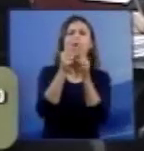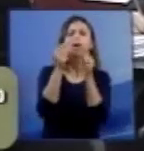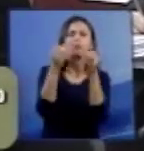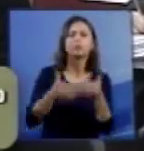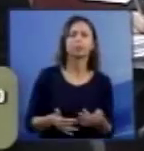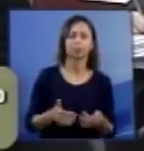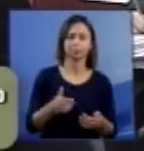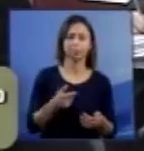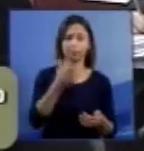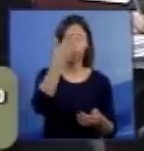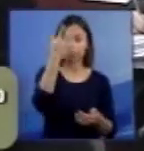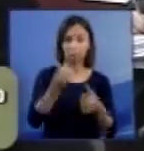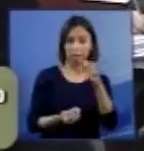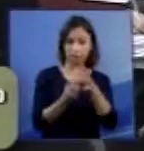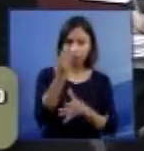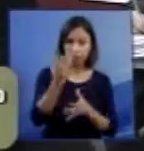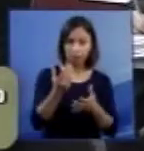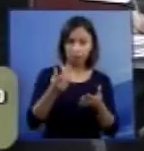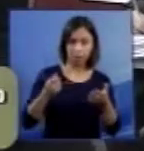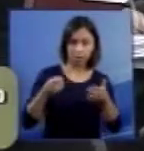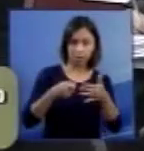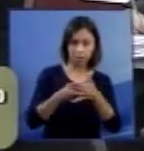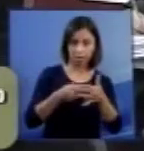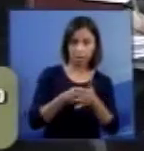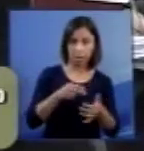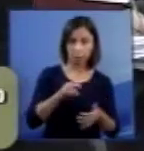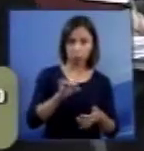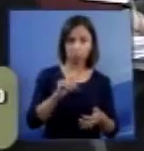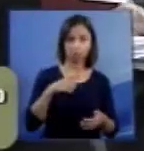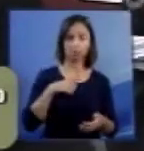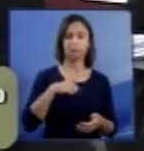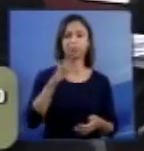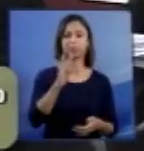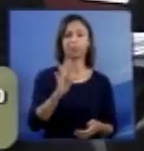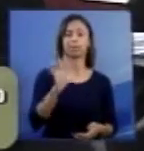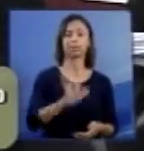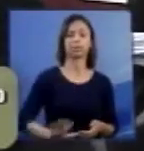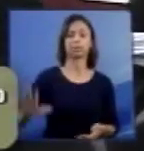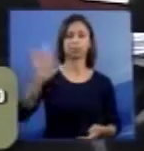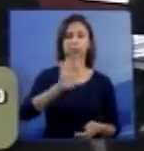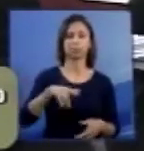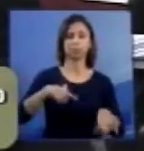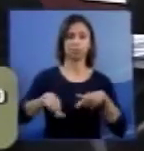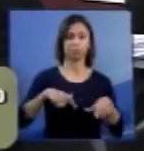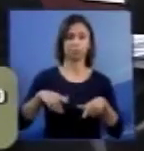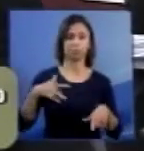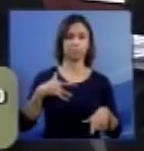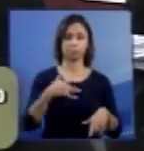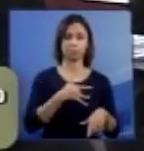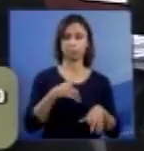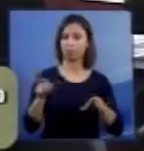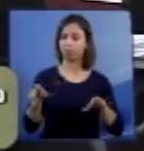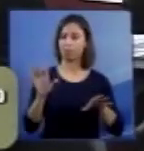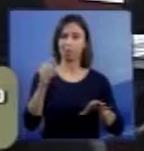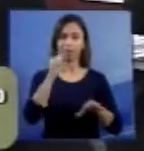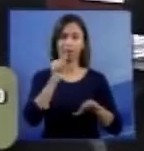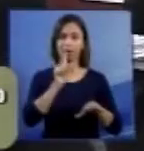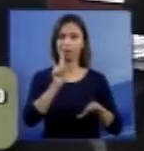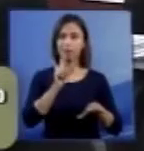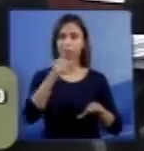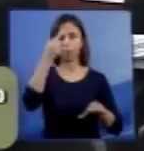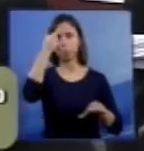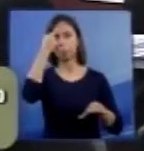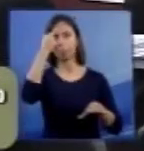A autora da ação, Confederação Nacional dos Trabalhadores na Saúde, não considera a hipótese de